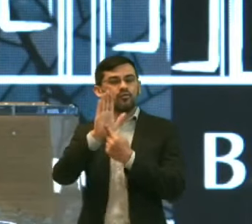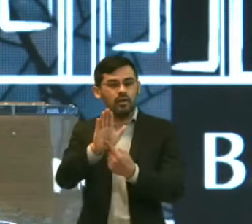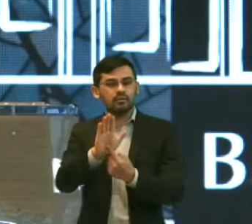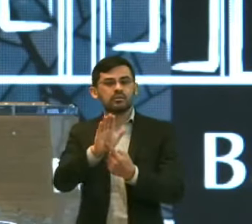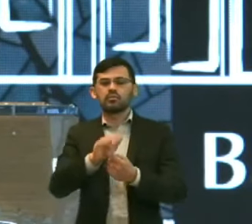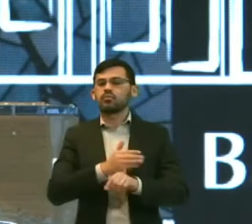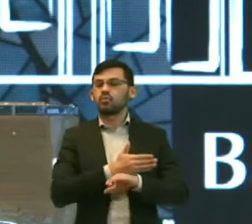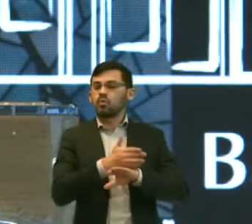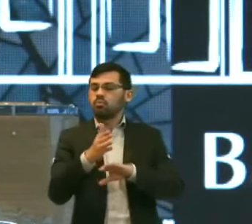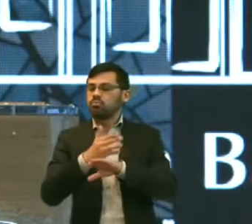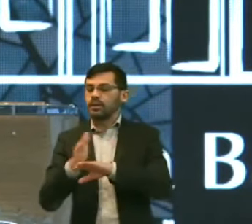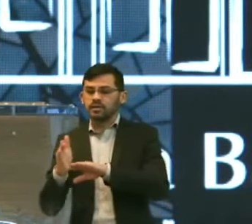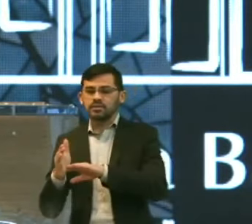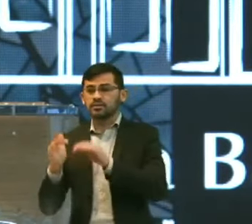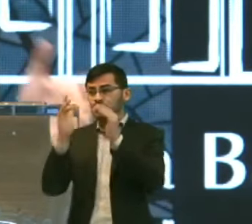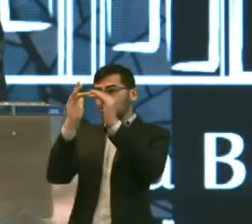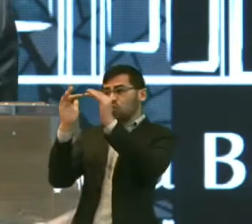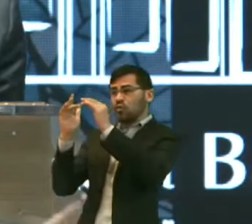frutos